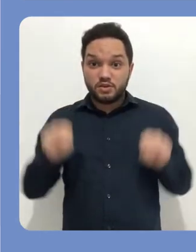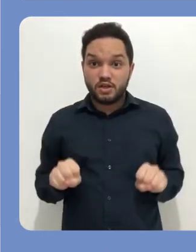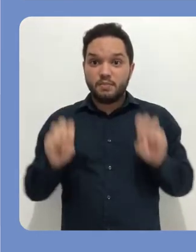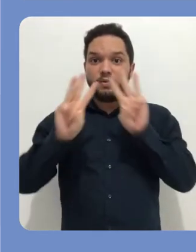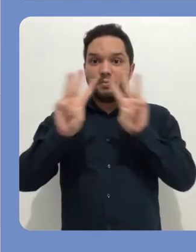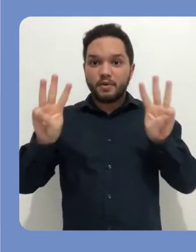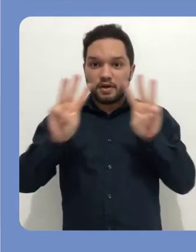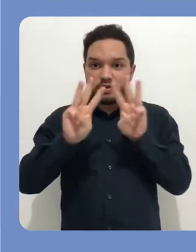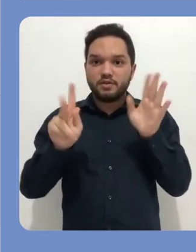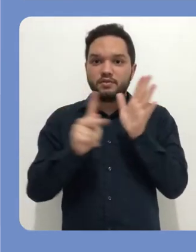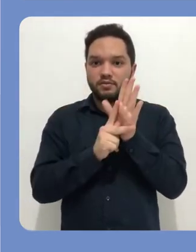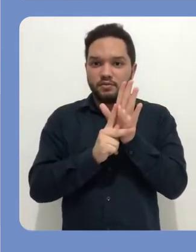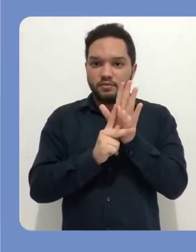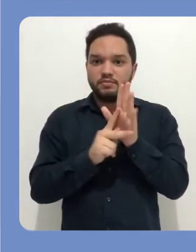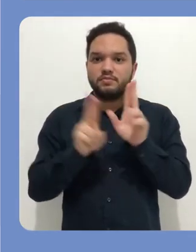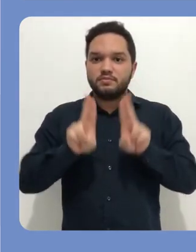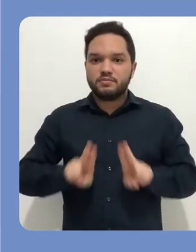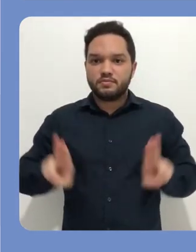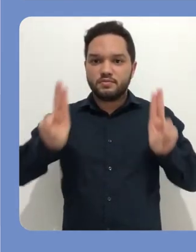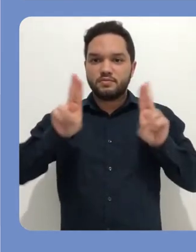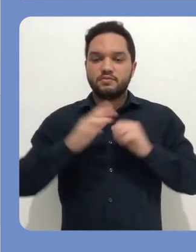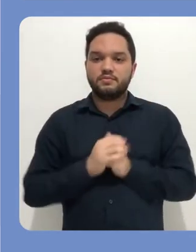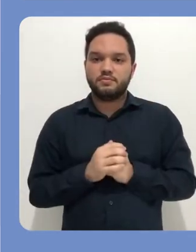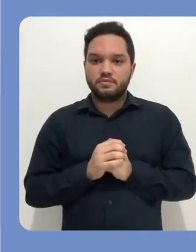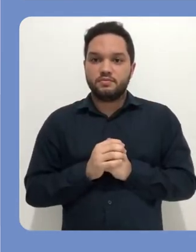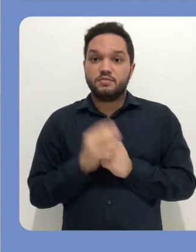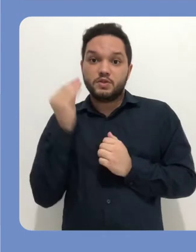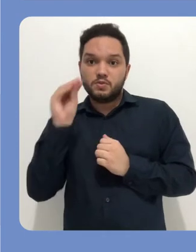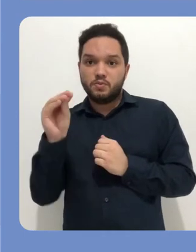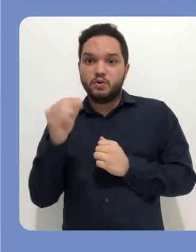do evento pode ser criada no sistema Páginas UPSC.